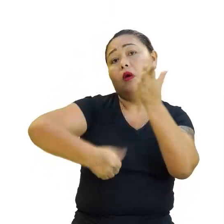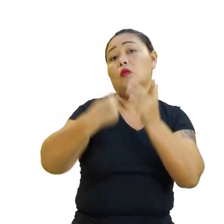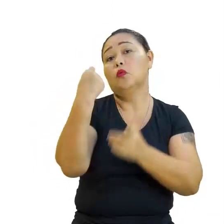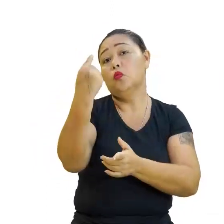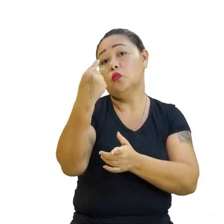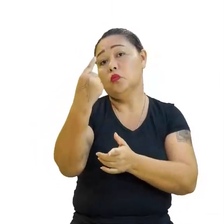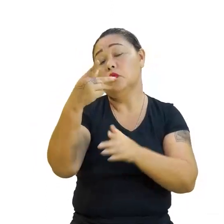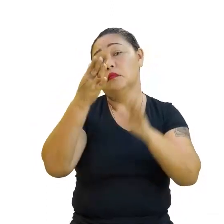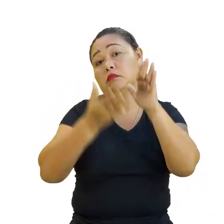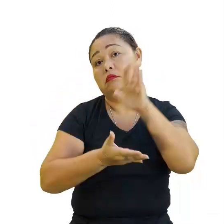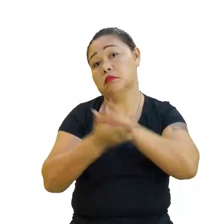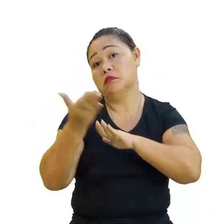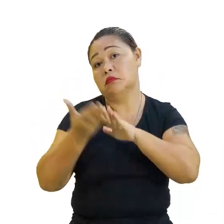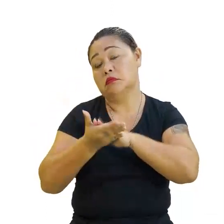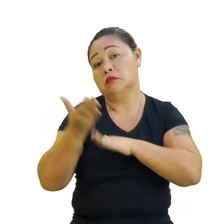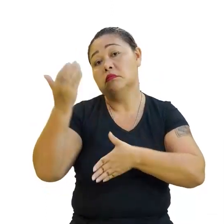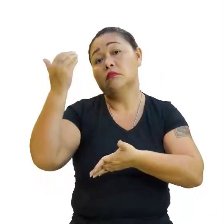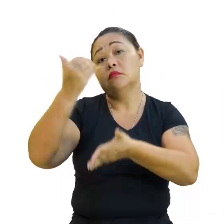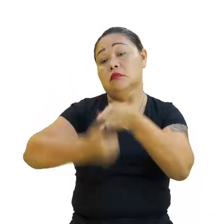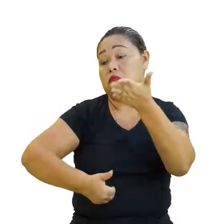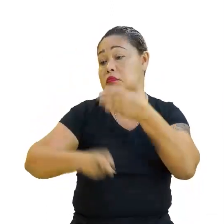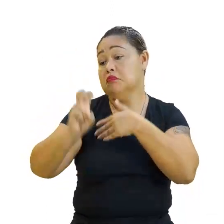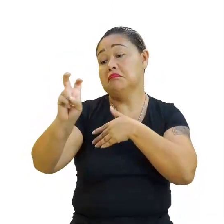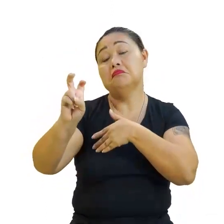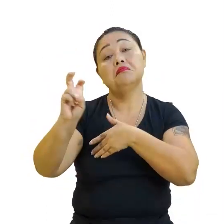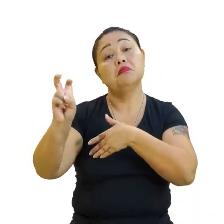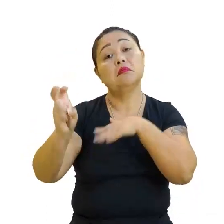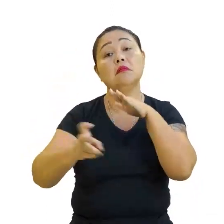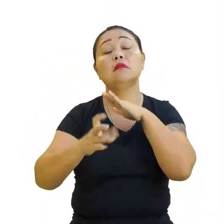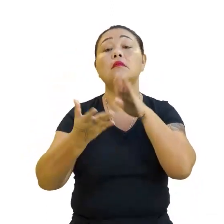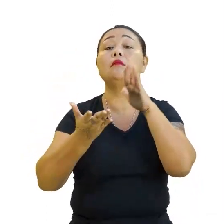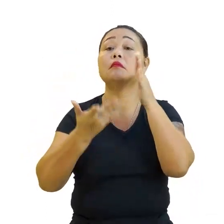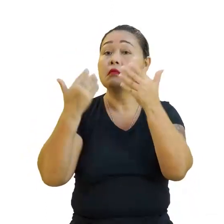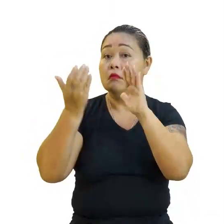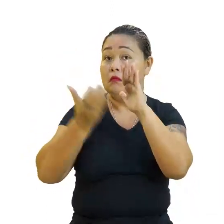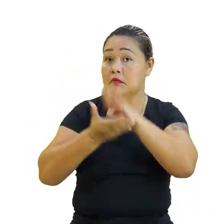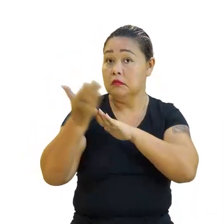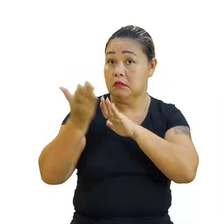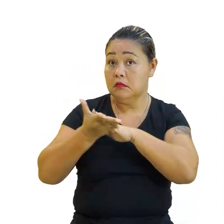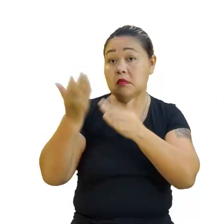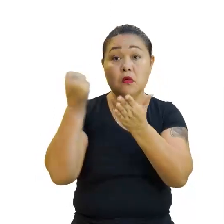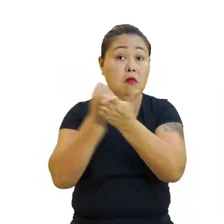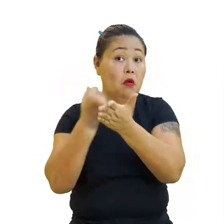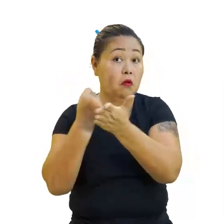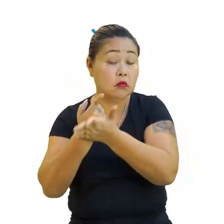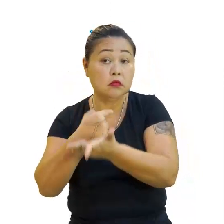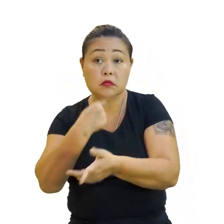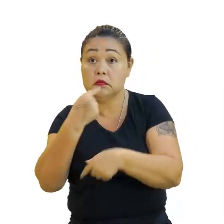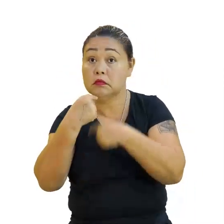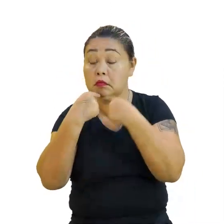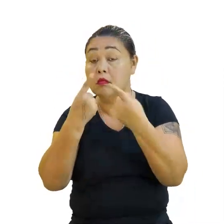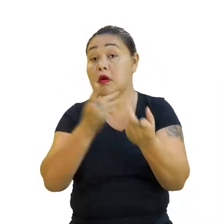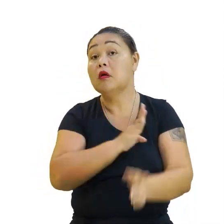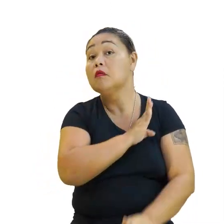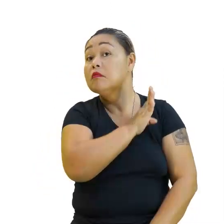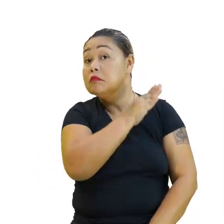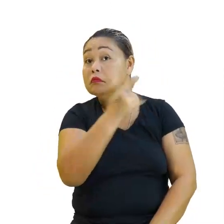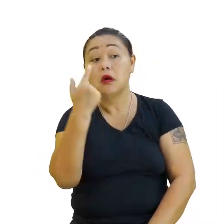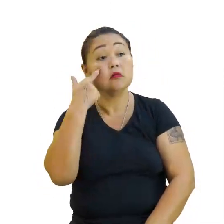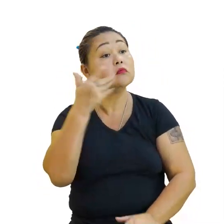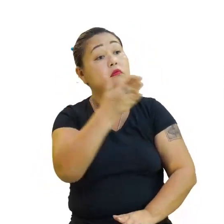Não tem como eu comprar menos cinco sapatos. Então, eu começo no zero, zero. Eu posso entrar na loja e olhar tudo e não comprar nada.